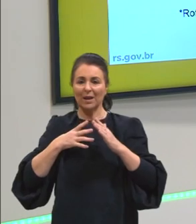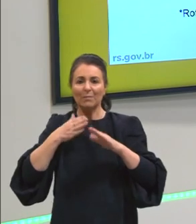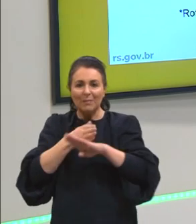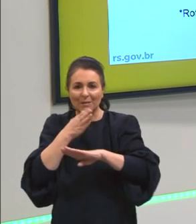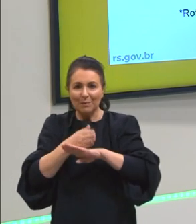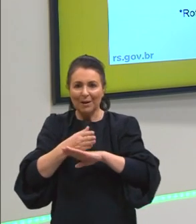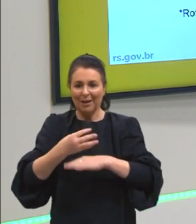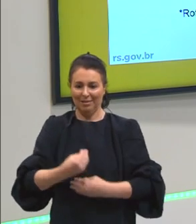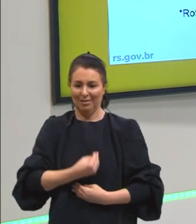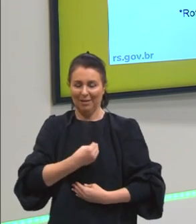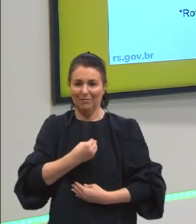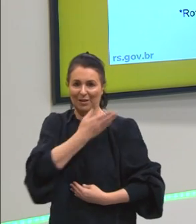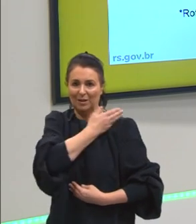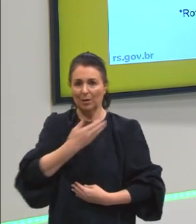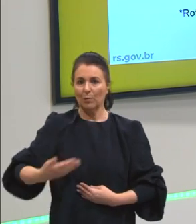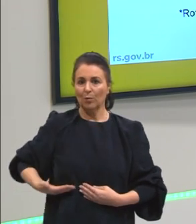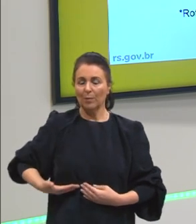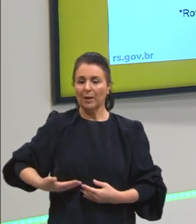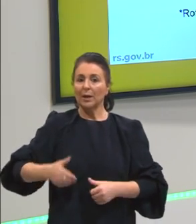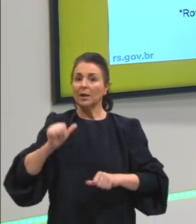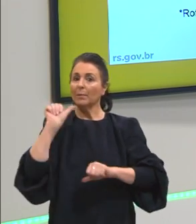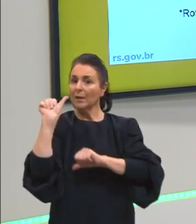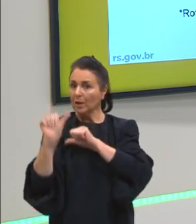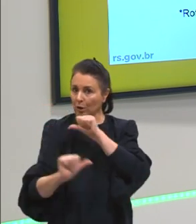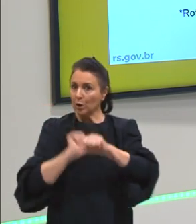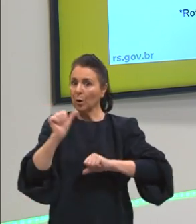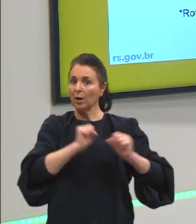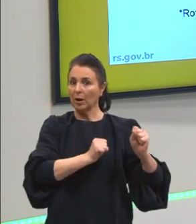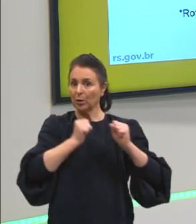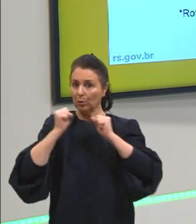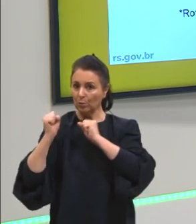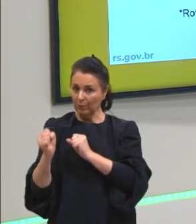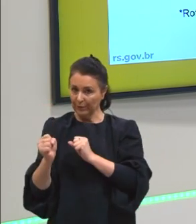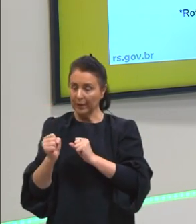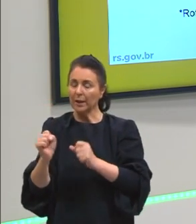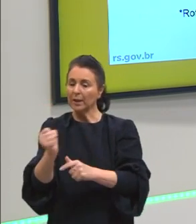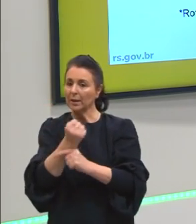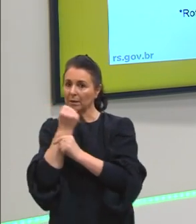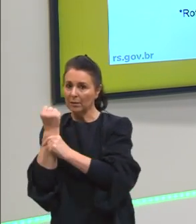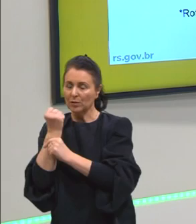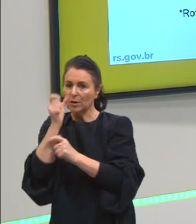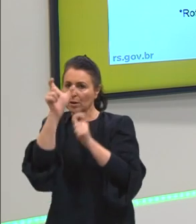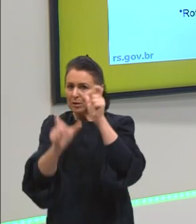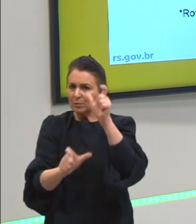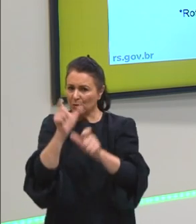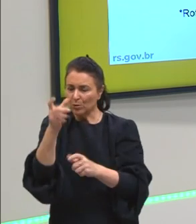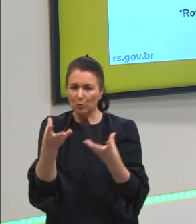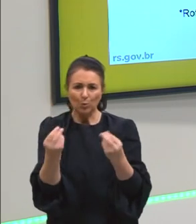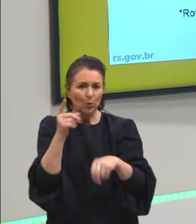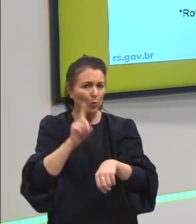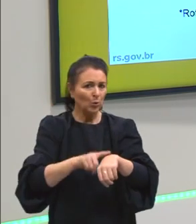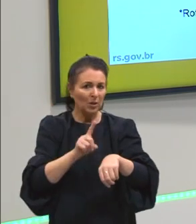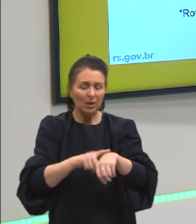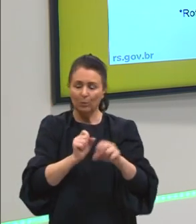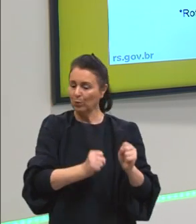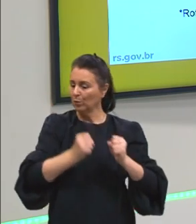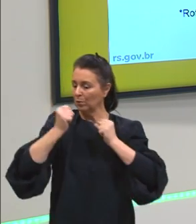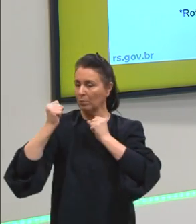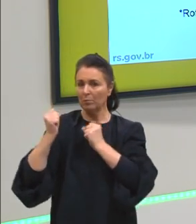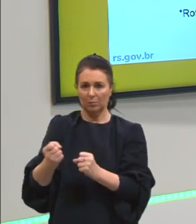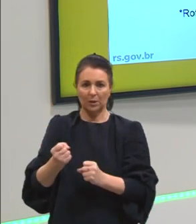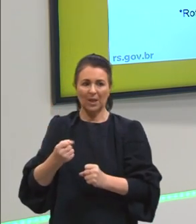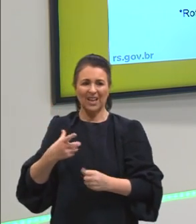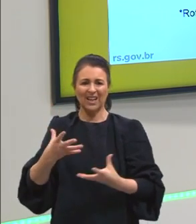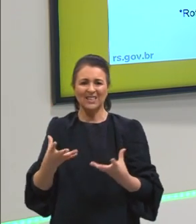e ele defendia muito a rotatividade do poder, ele defendia que se as pessoas ficassem muito tempo no poder, elas iam criando